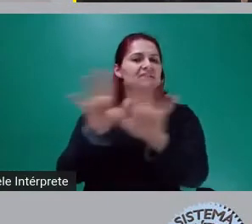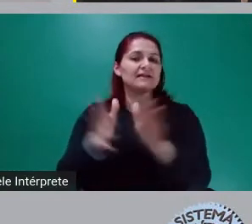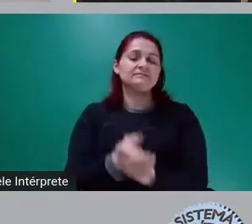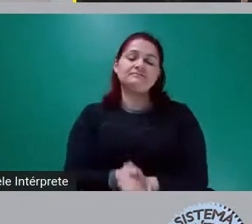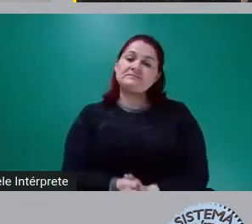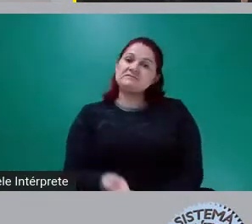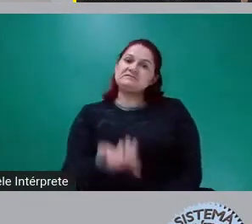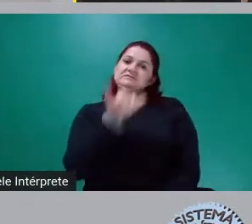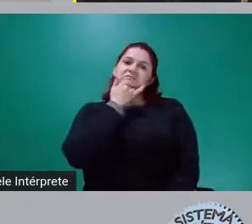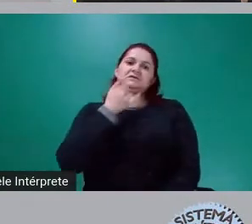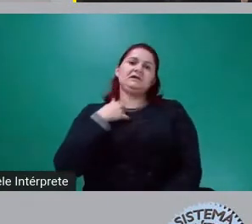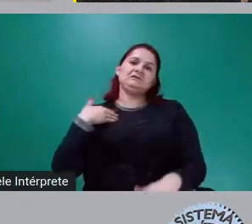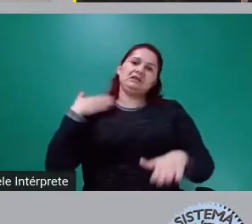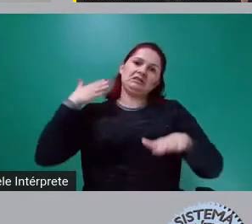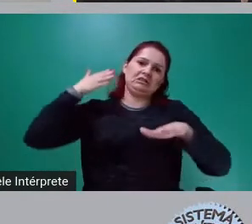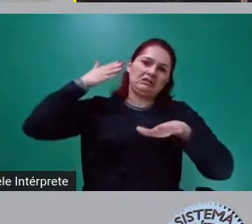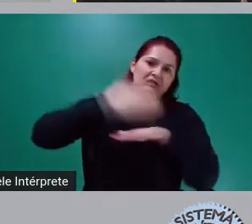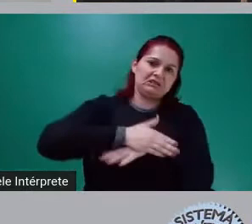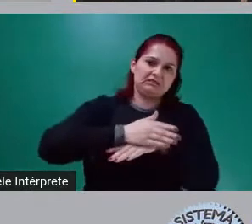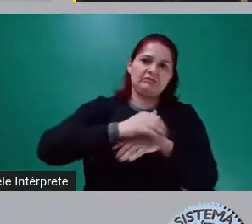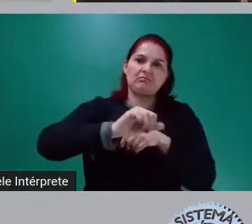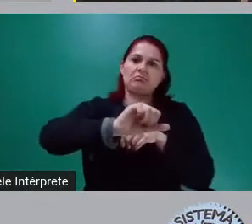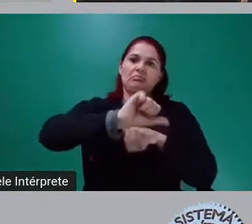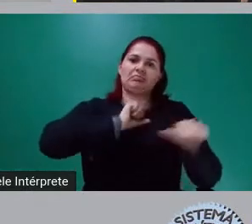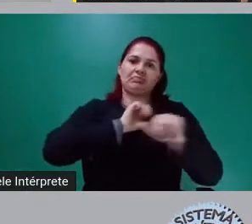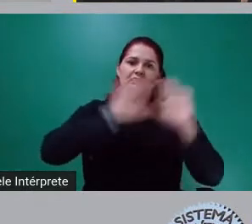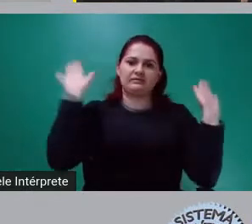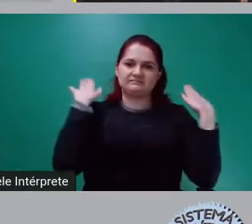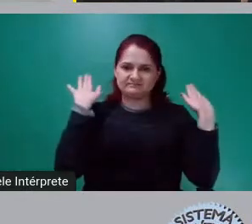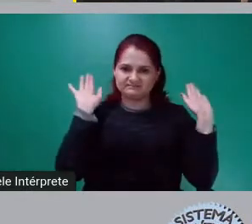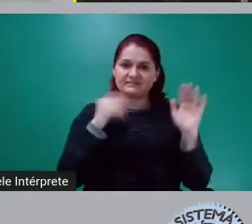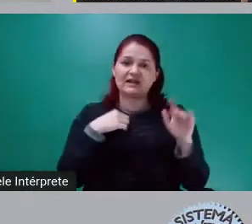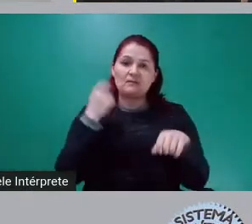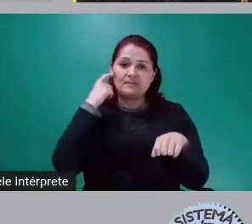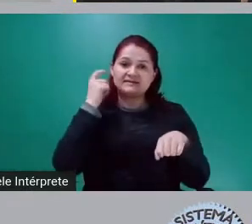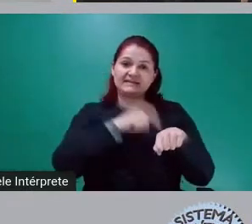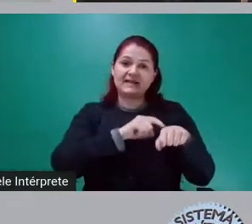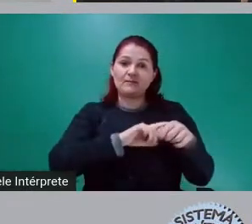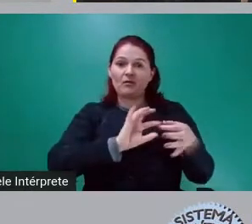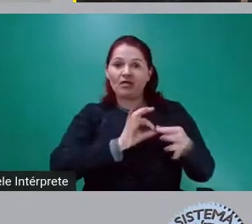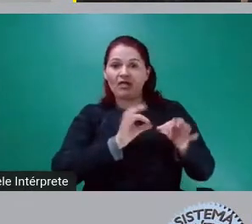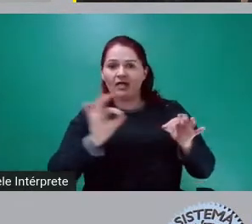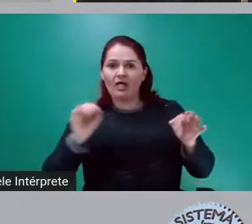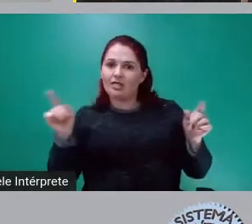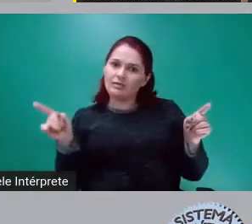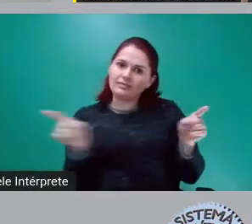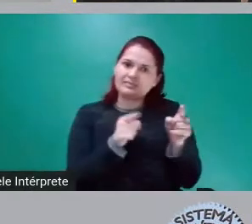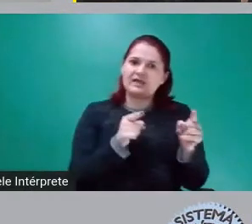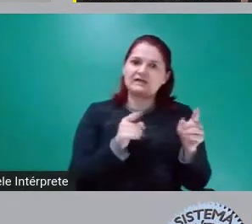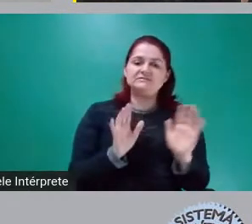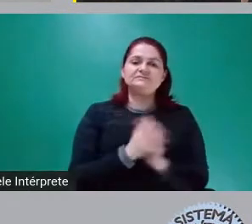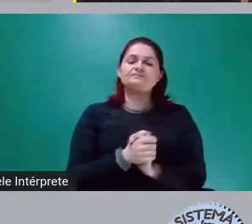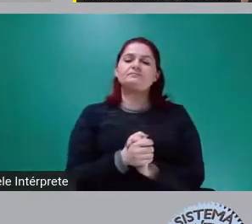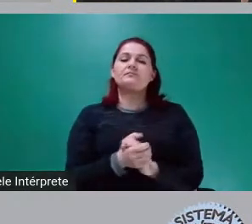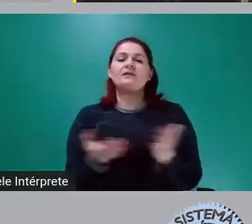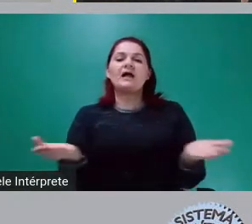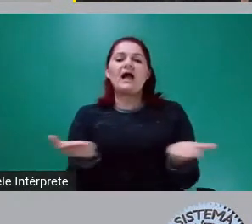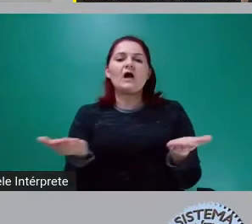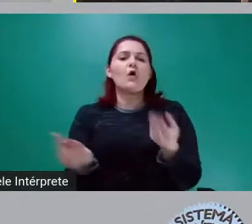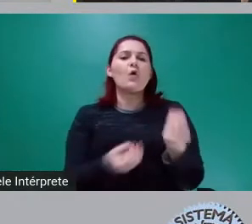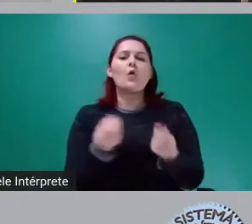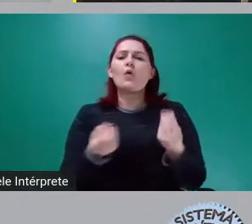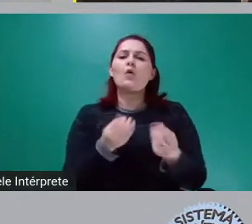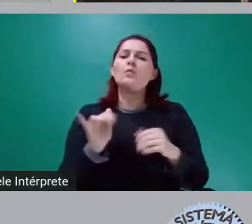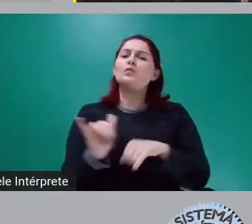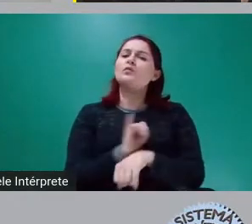quero só fechar dizendo o seguinte. Qual é a saída? A saída é a consciência